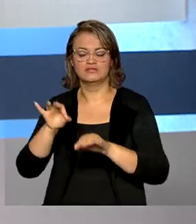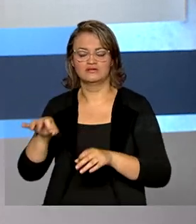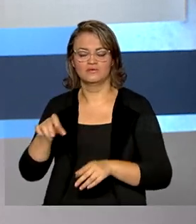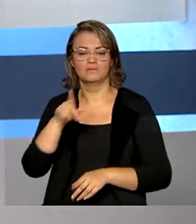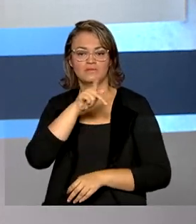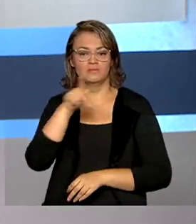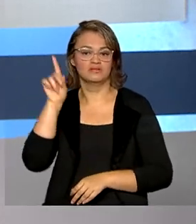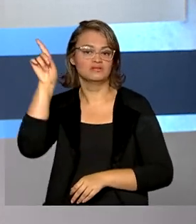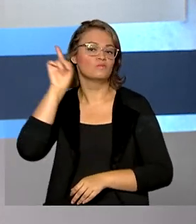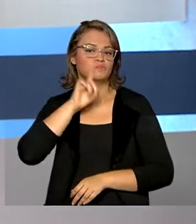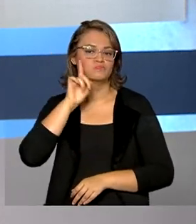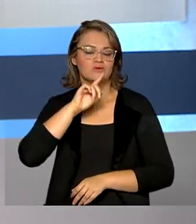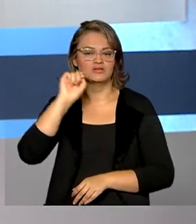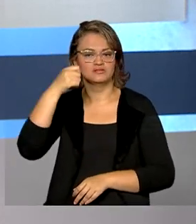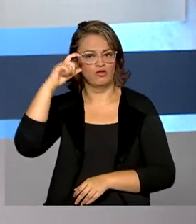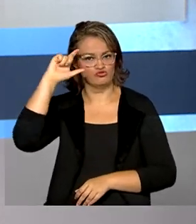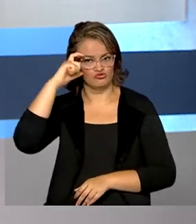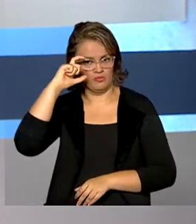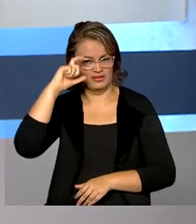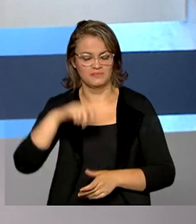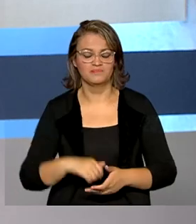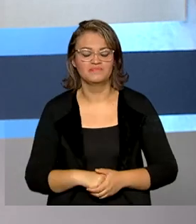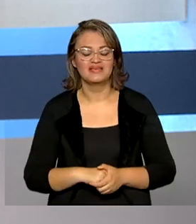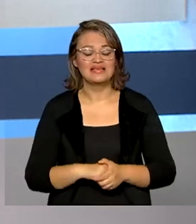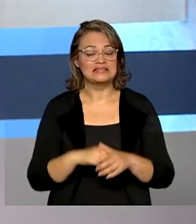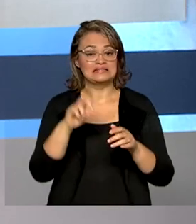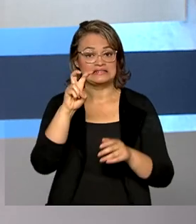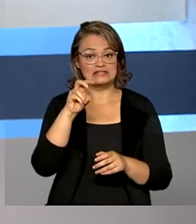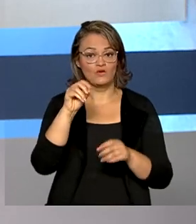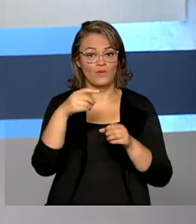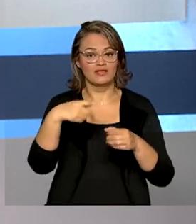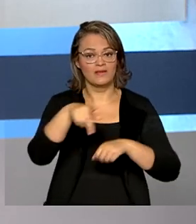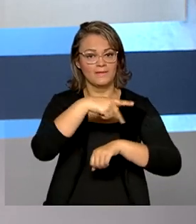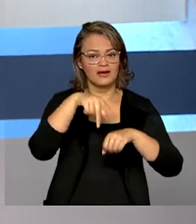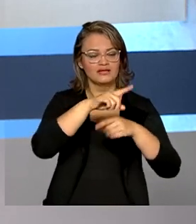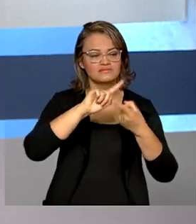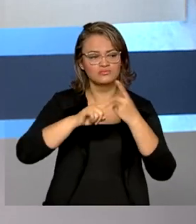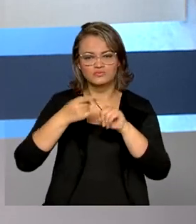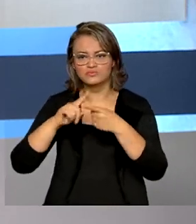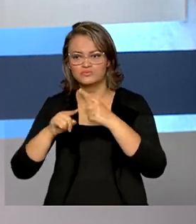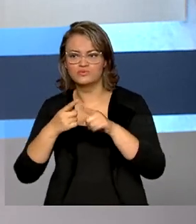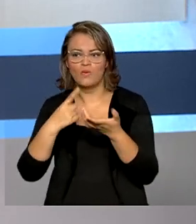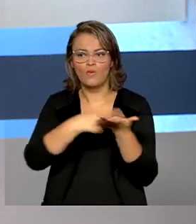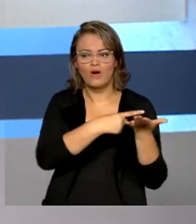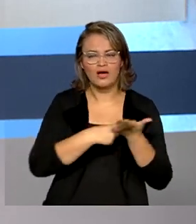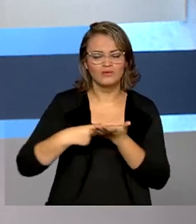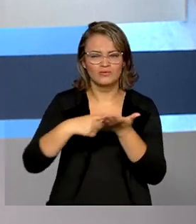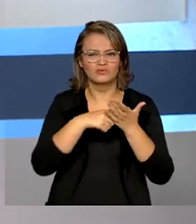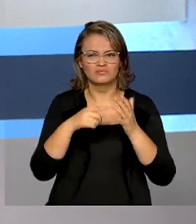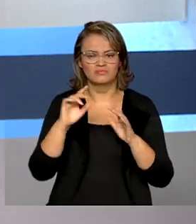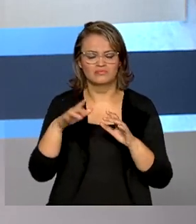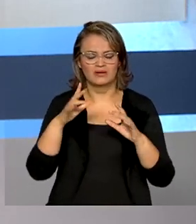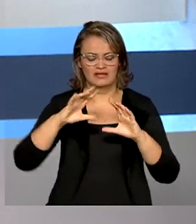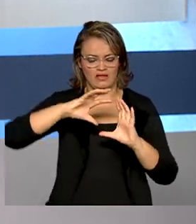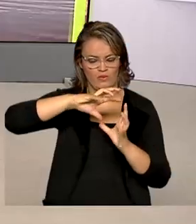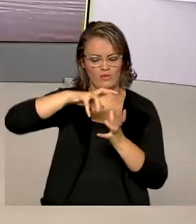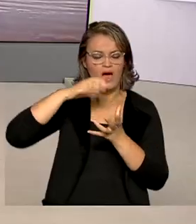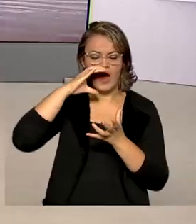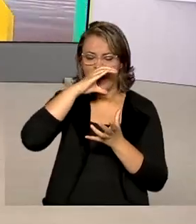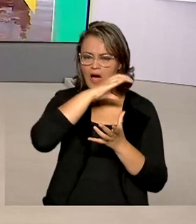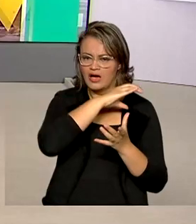Biden. Mais de 40 países vão discutir a meta do Acordo de Paris para impedir o aumento na temperatura do planeta.